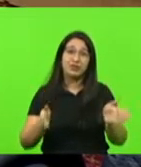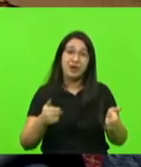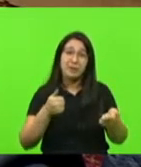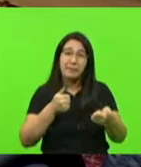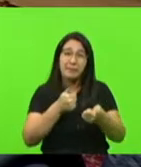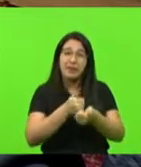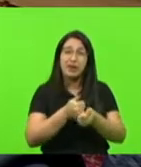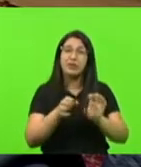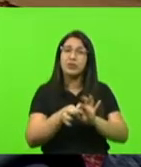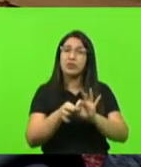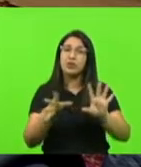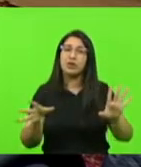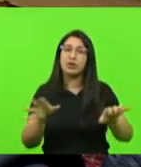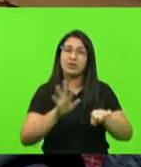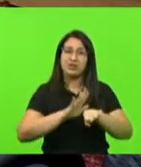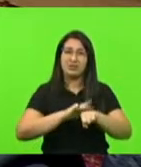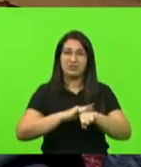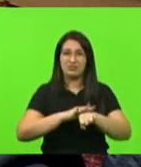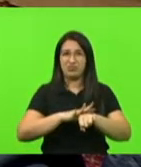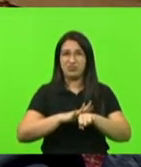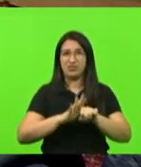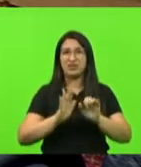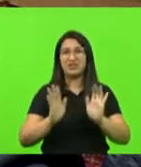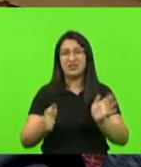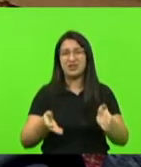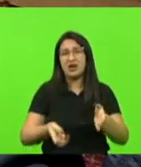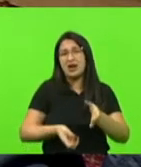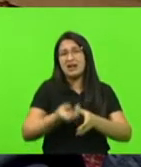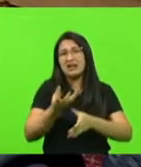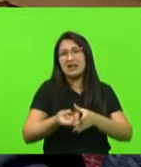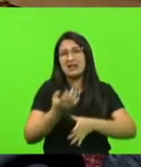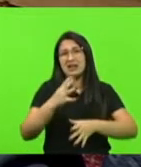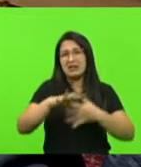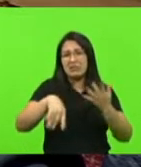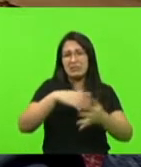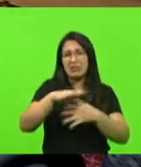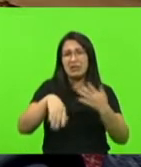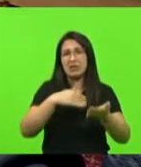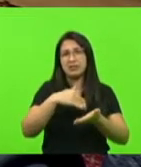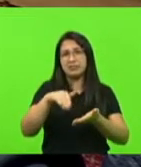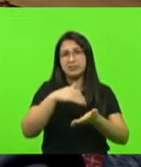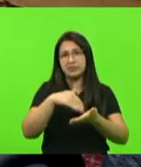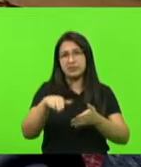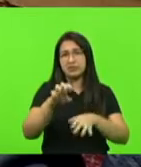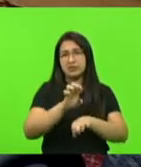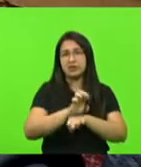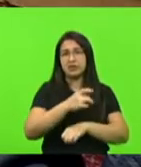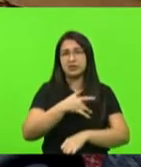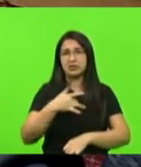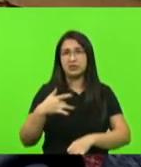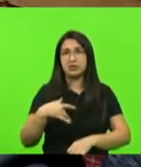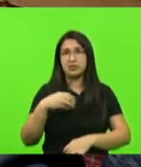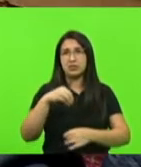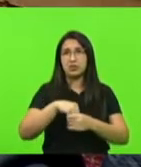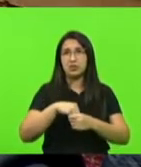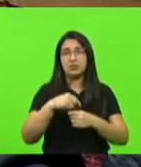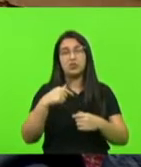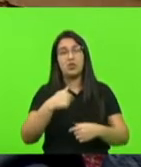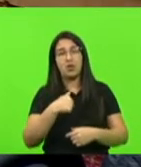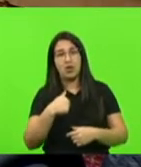livrar dessa doença. Para não criar mais confusão dentro da Secretaria de Estado de Saúde, eu concordo